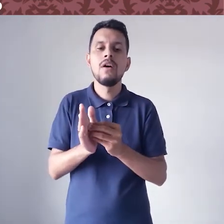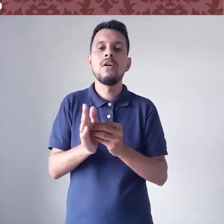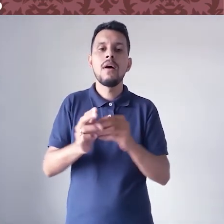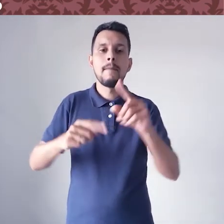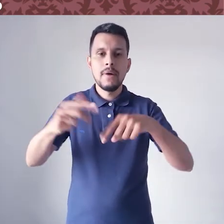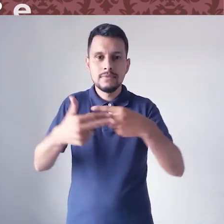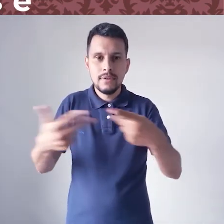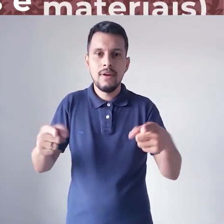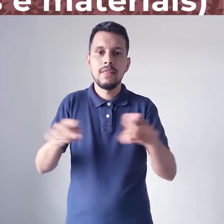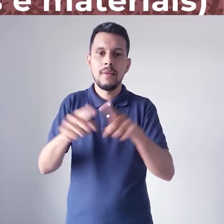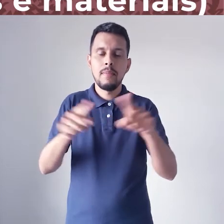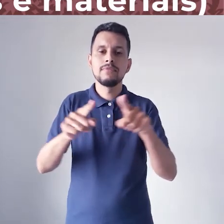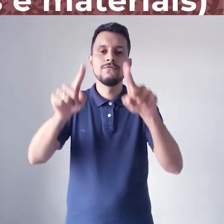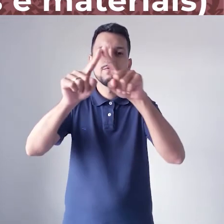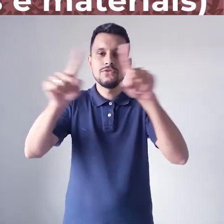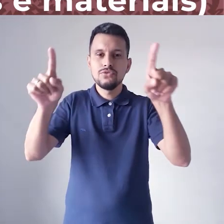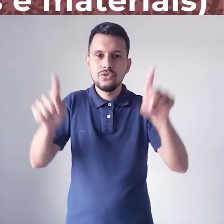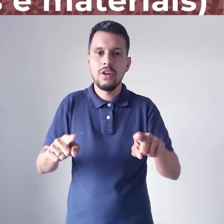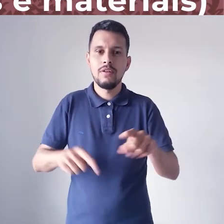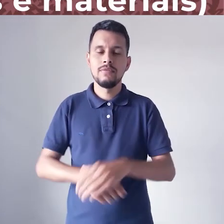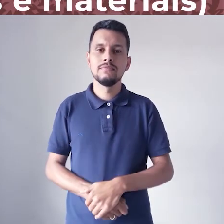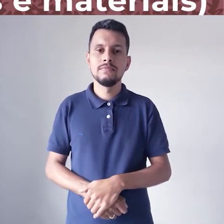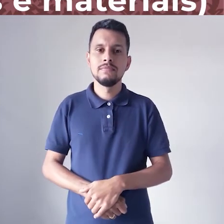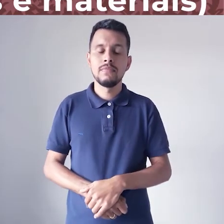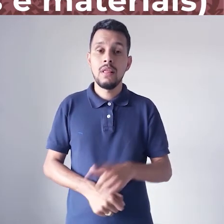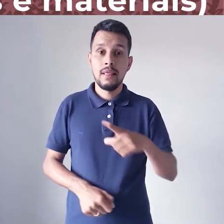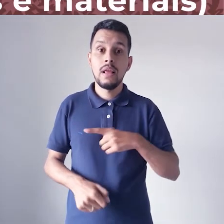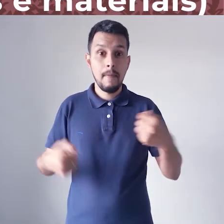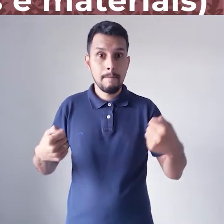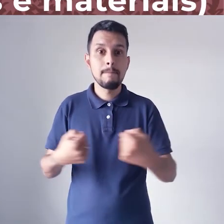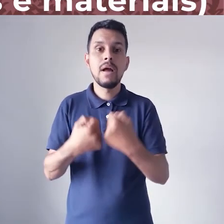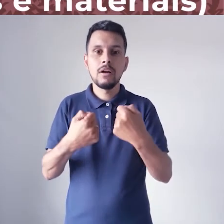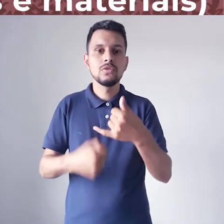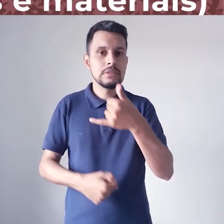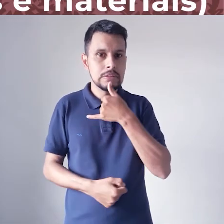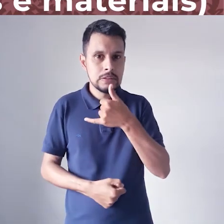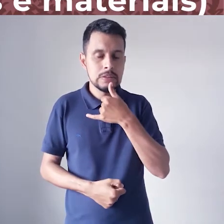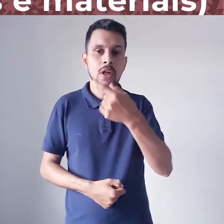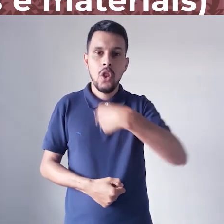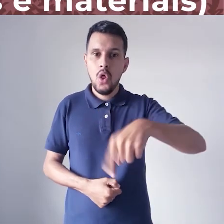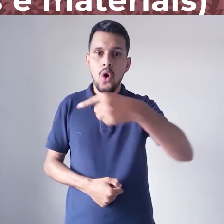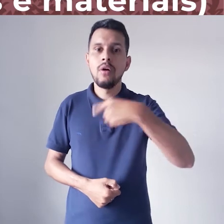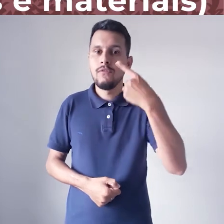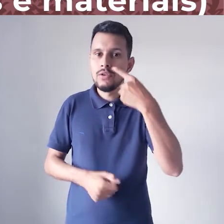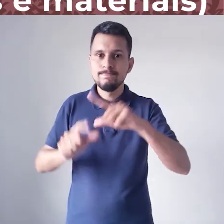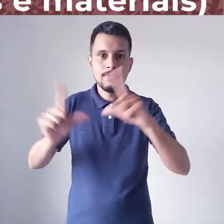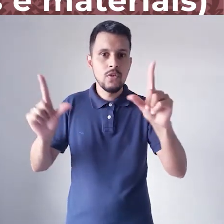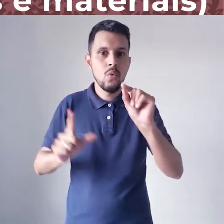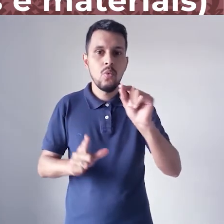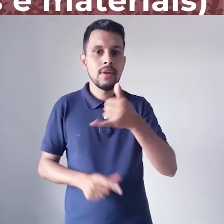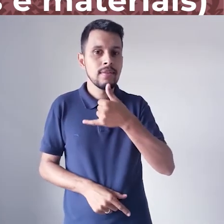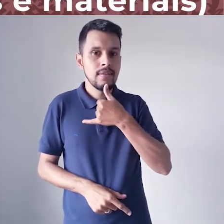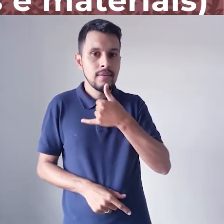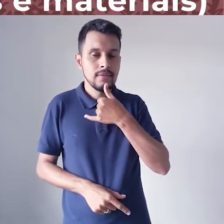recursos materiais. E isso tem um impacto bastante trágico. A gente viu isso com a tragédia no Museu Nacional e também com